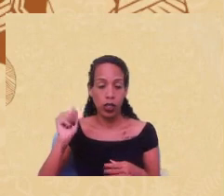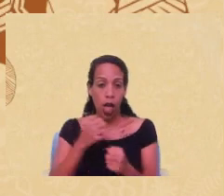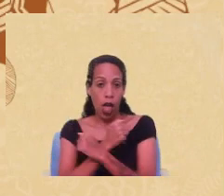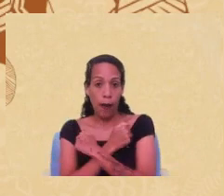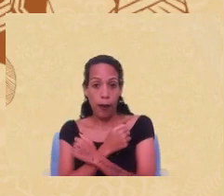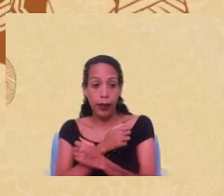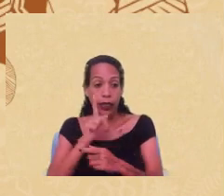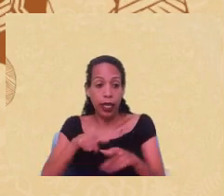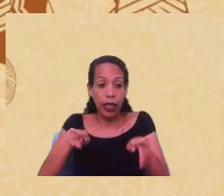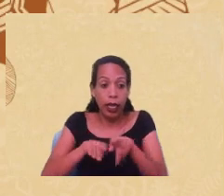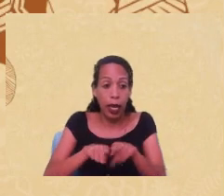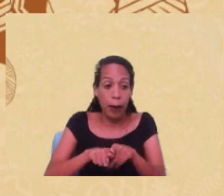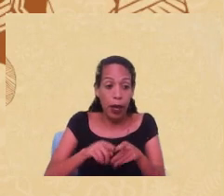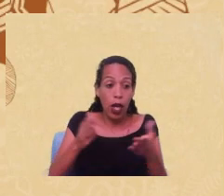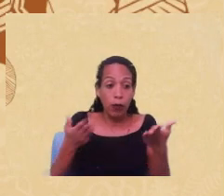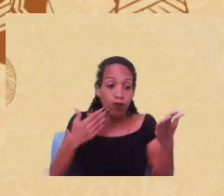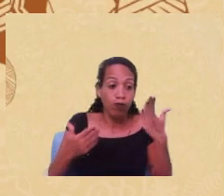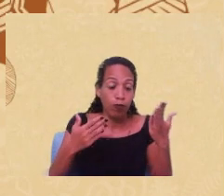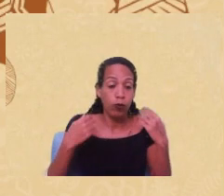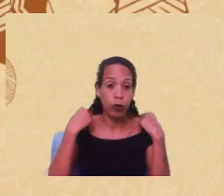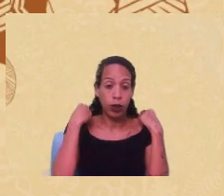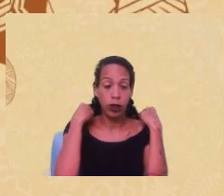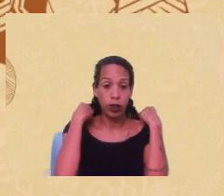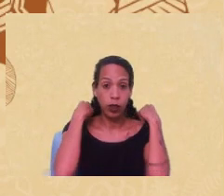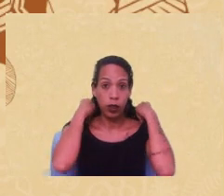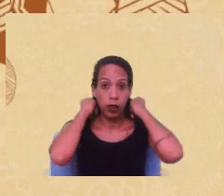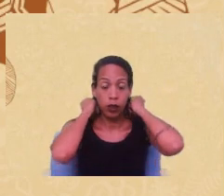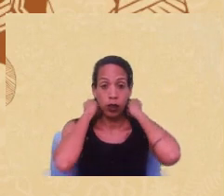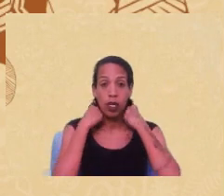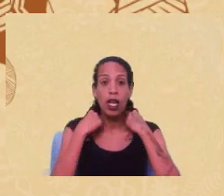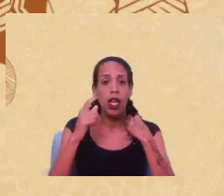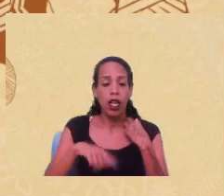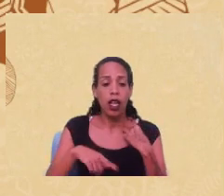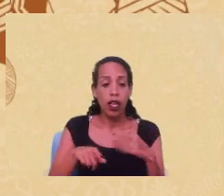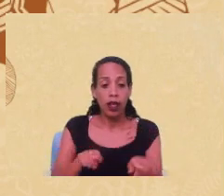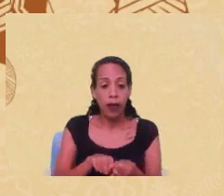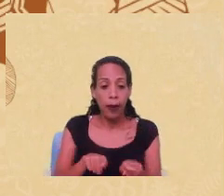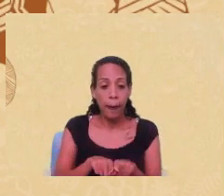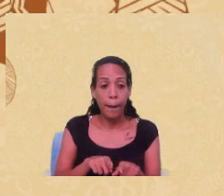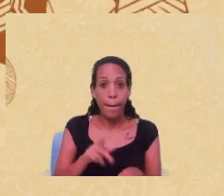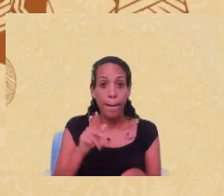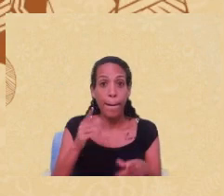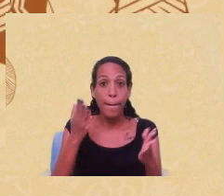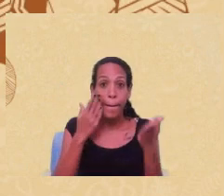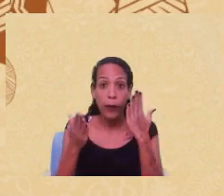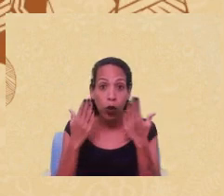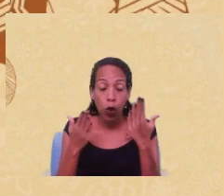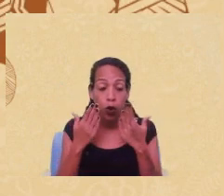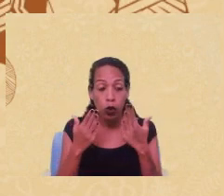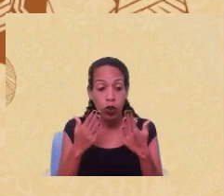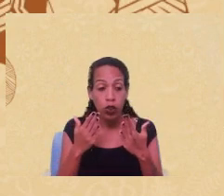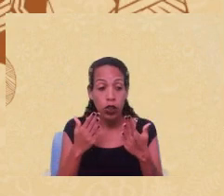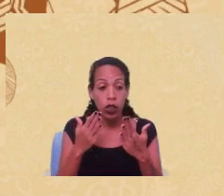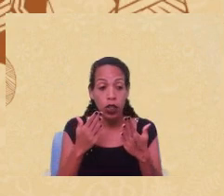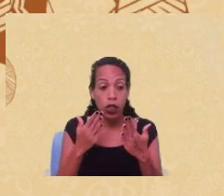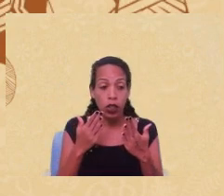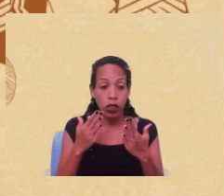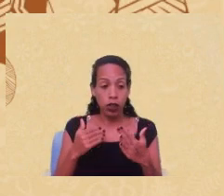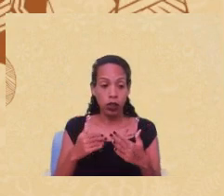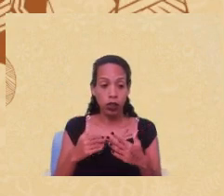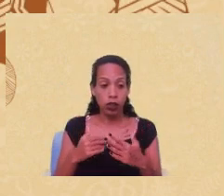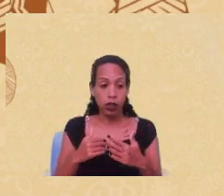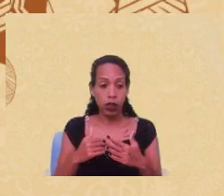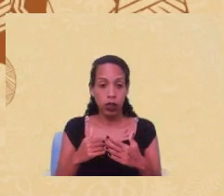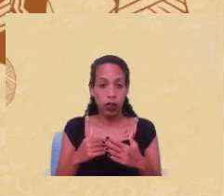discussão, mas das psicologias, a psicologia social permitiu a